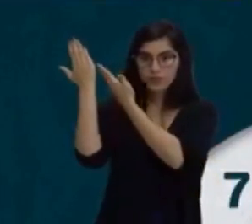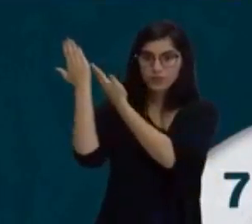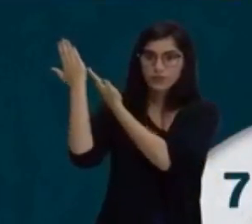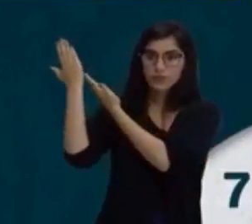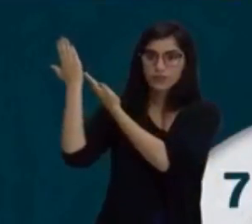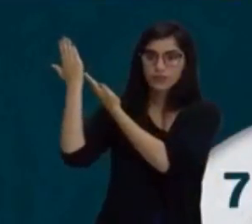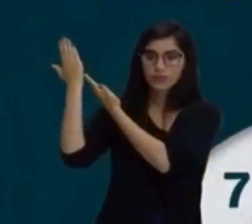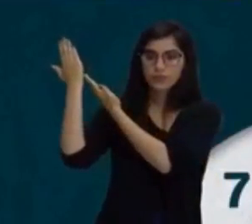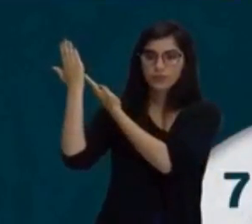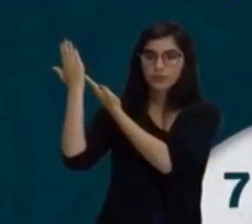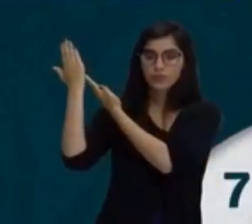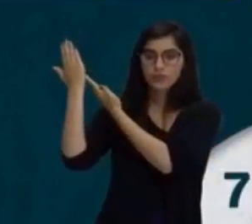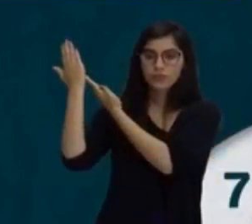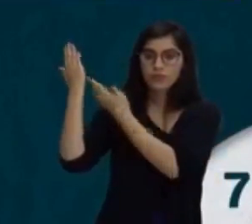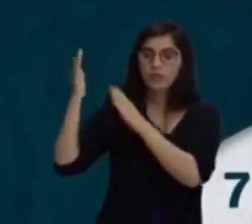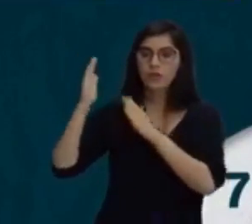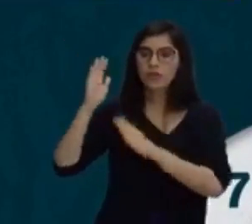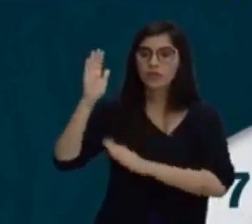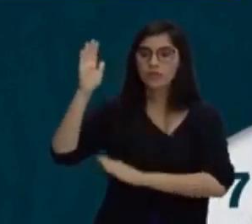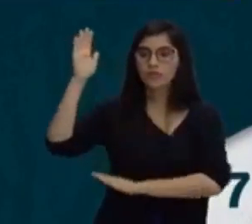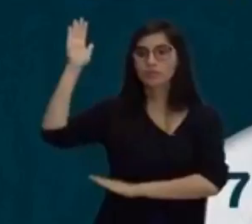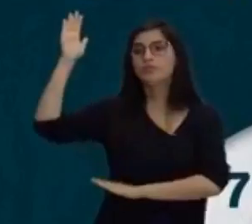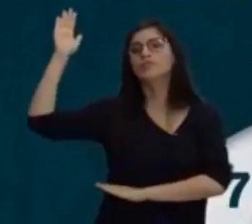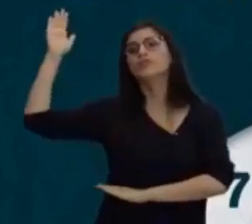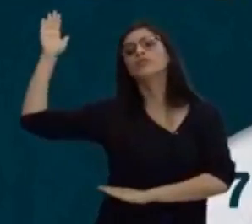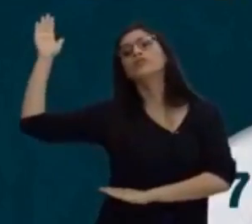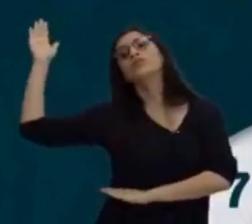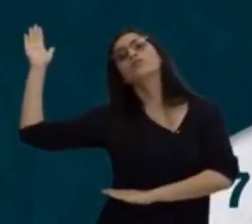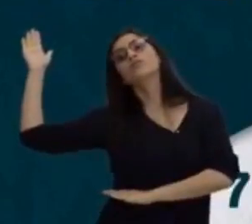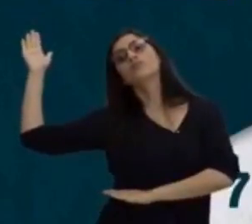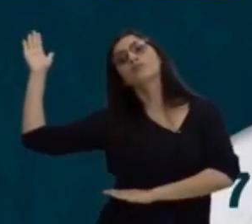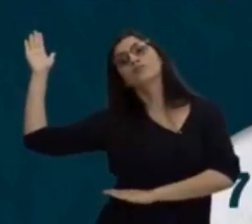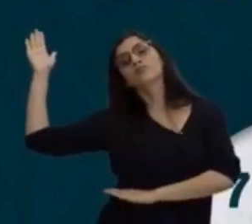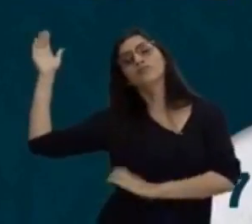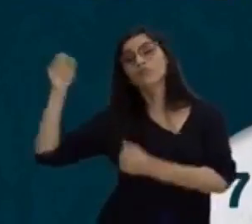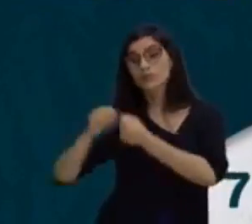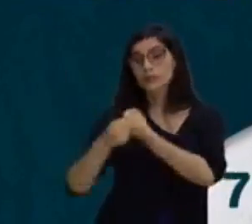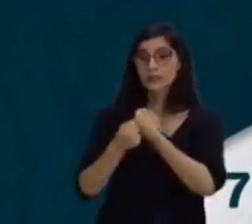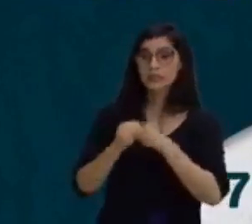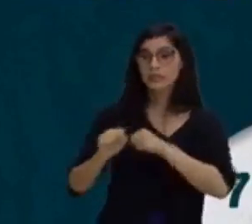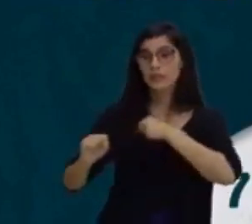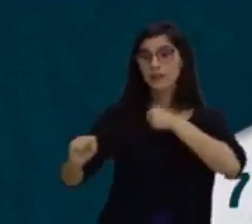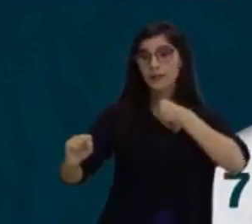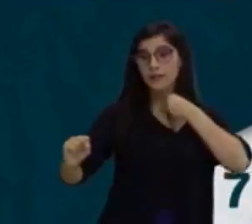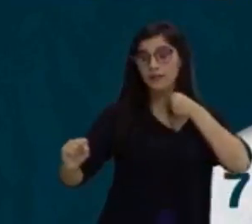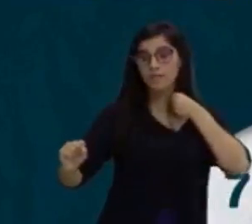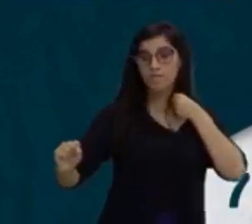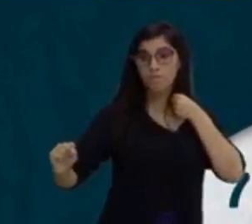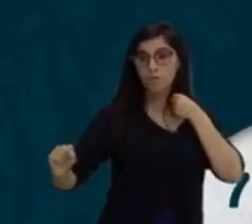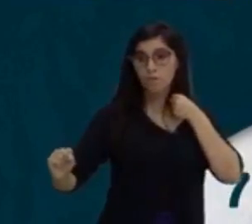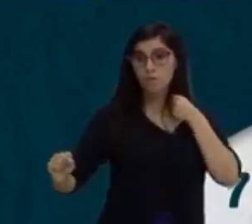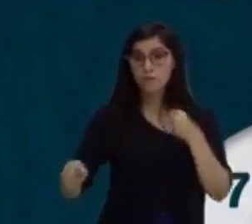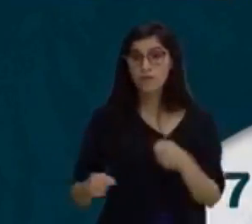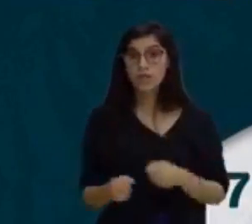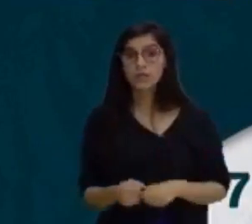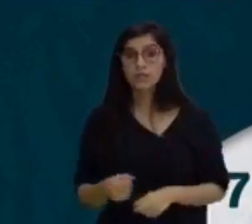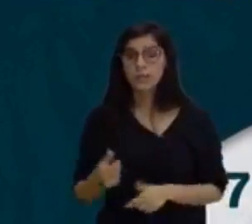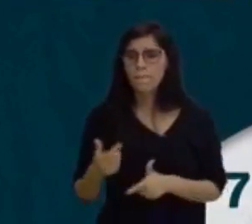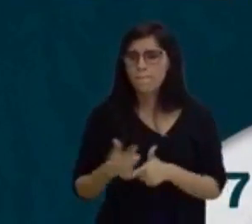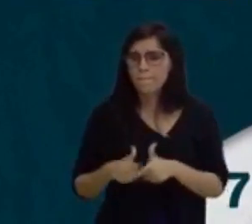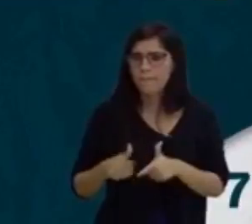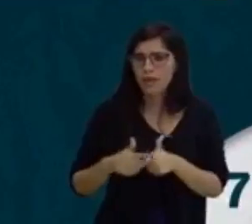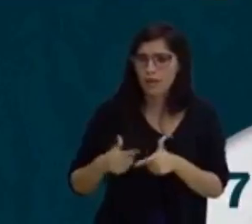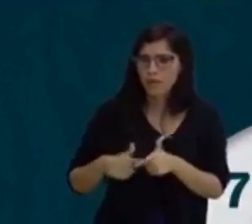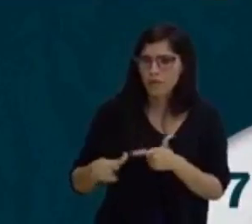estendido. E o que é melhor? Sem danos ou lesões.